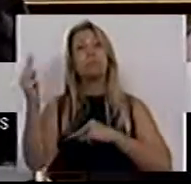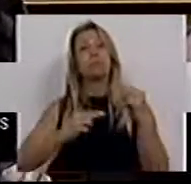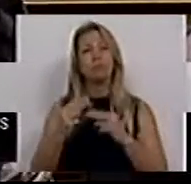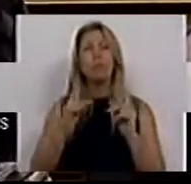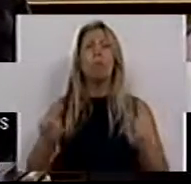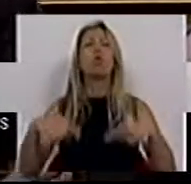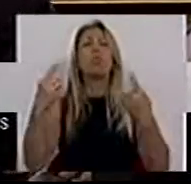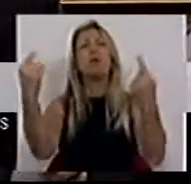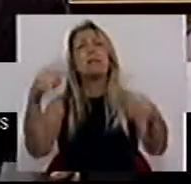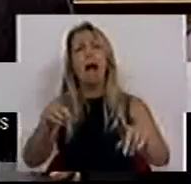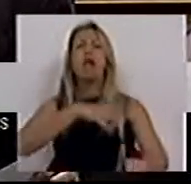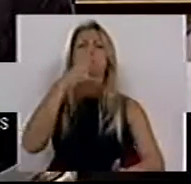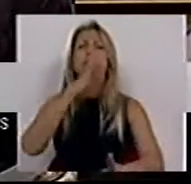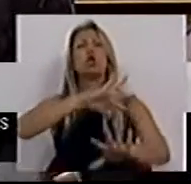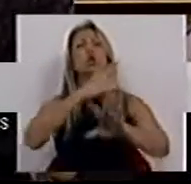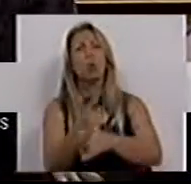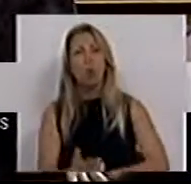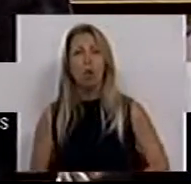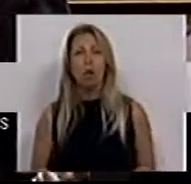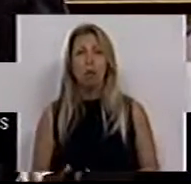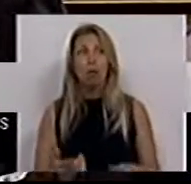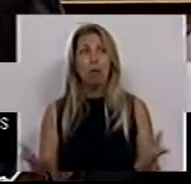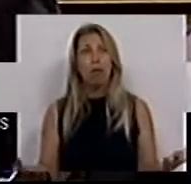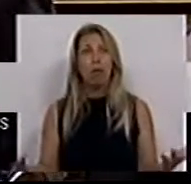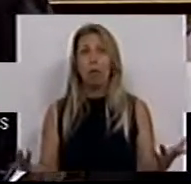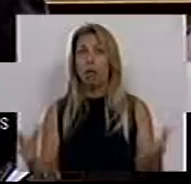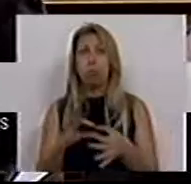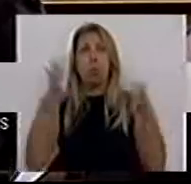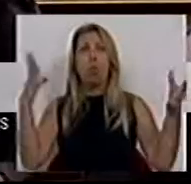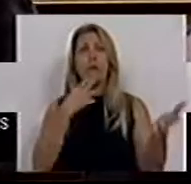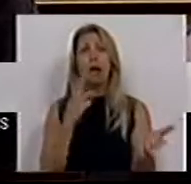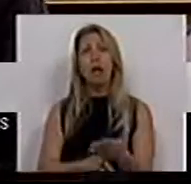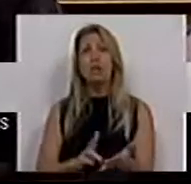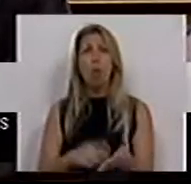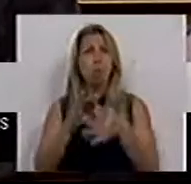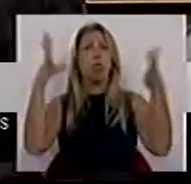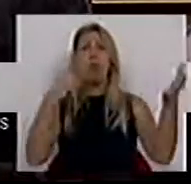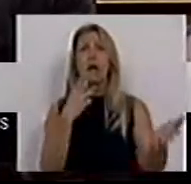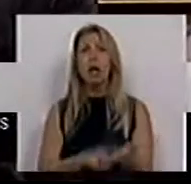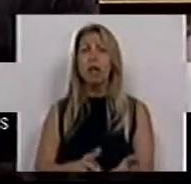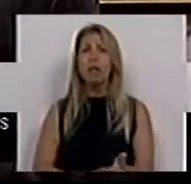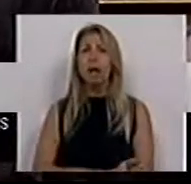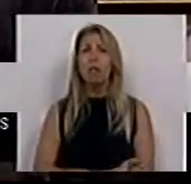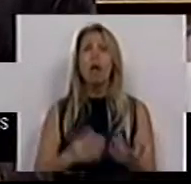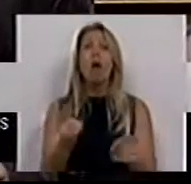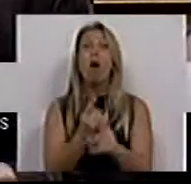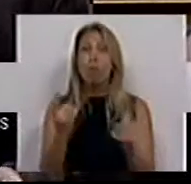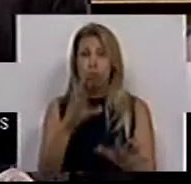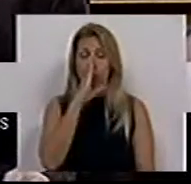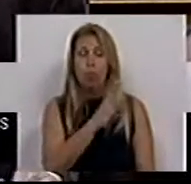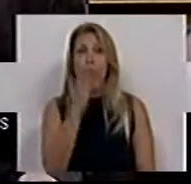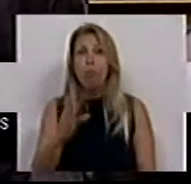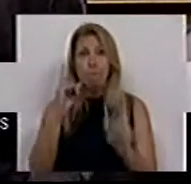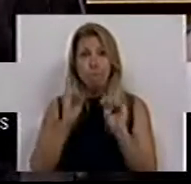argumentos que não passam no crivo da razão, não passam no crivo da realidade. Depois de aplicar esta reforma da